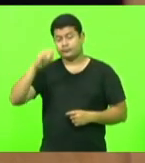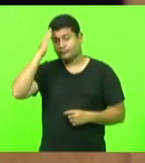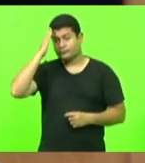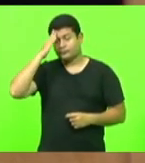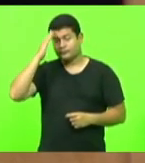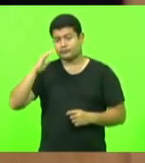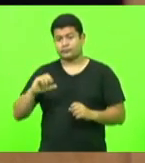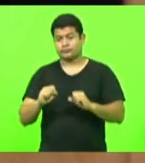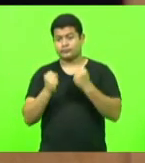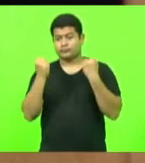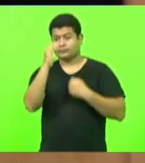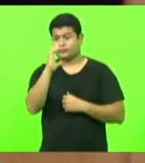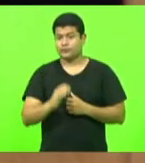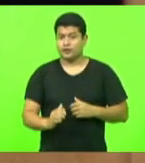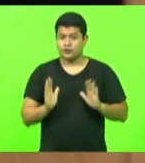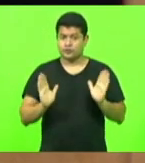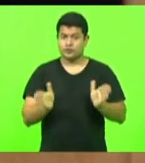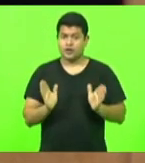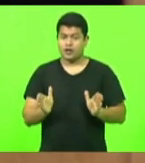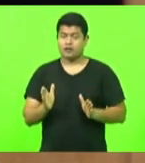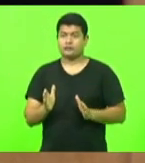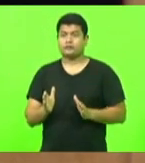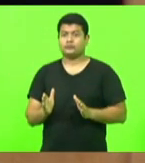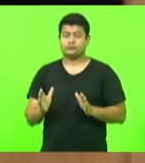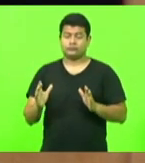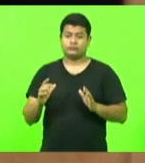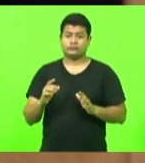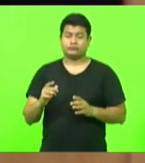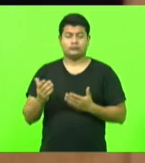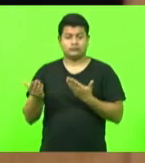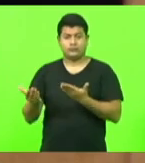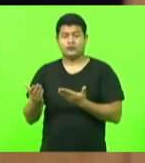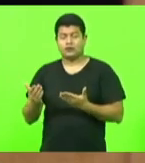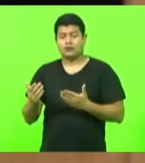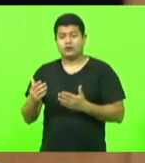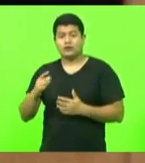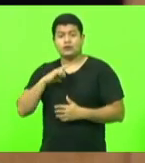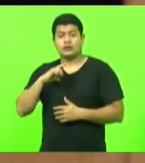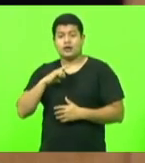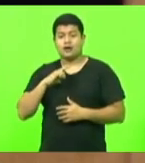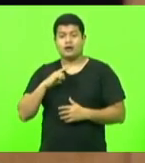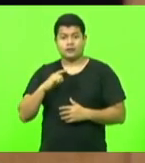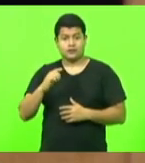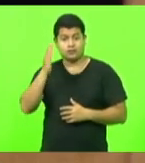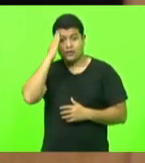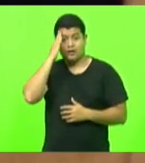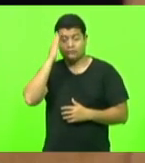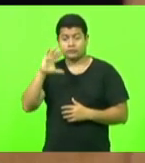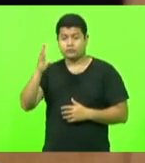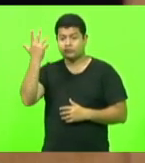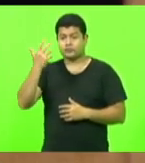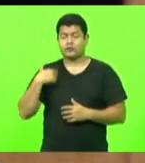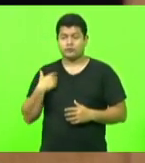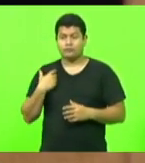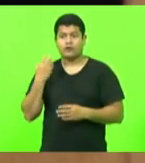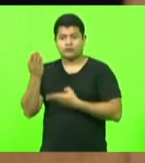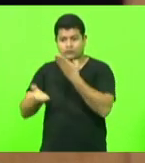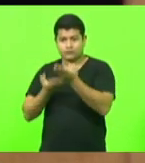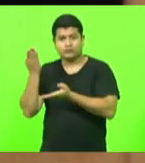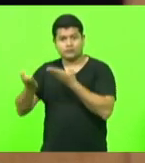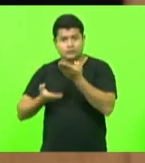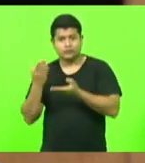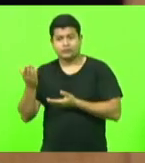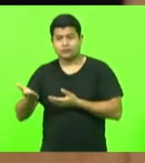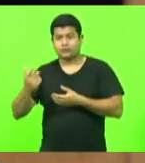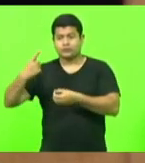civil já foi contactada, está vigilante, vai atender o município de Anchieta e